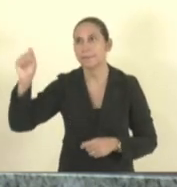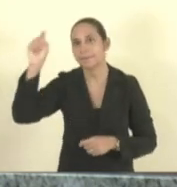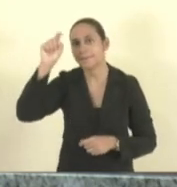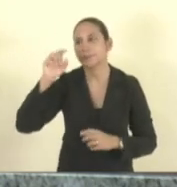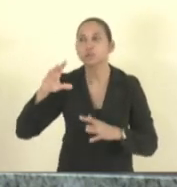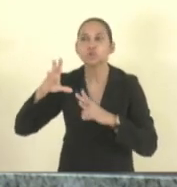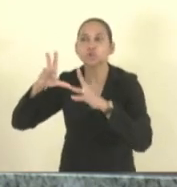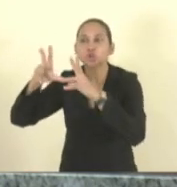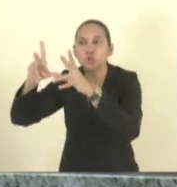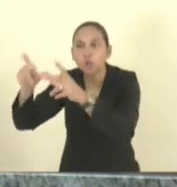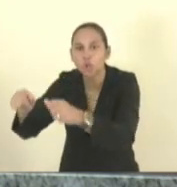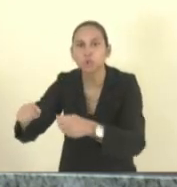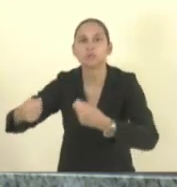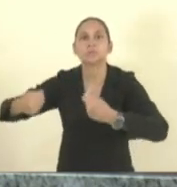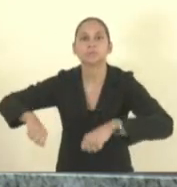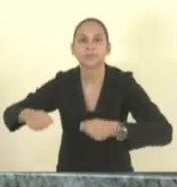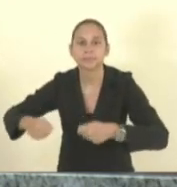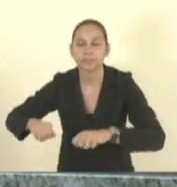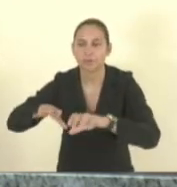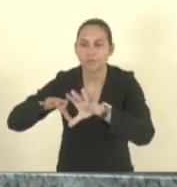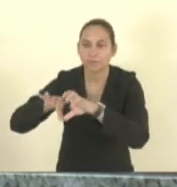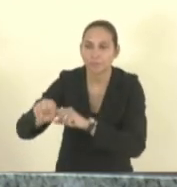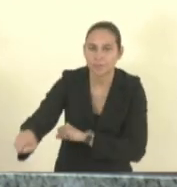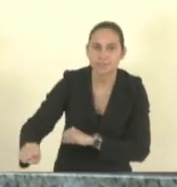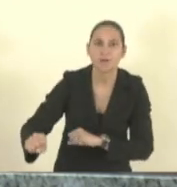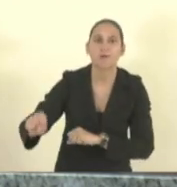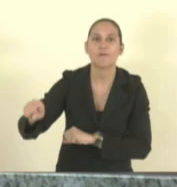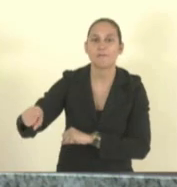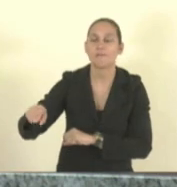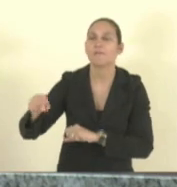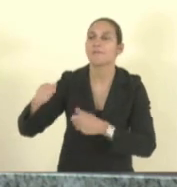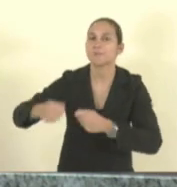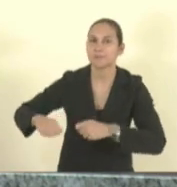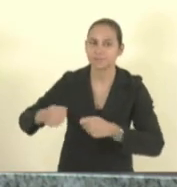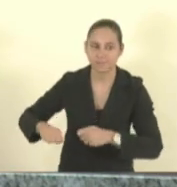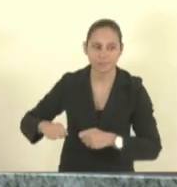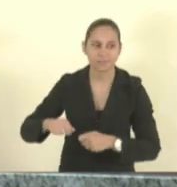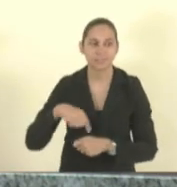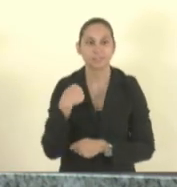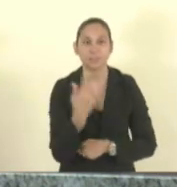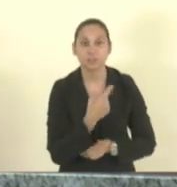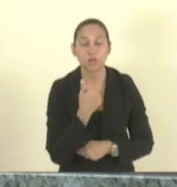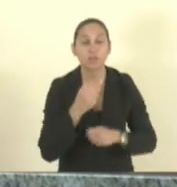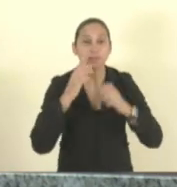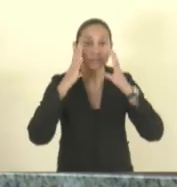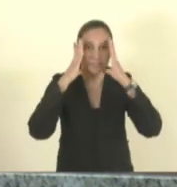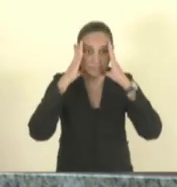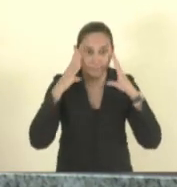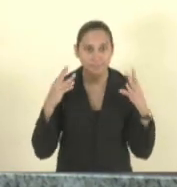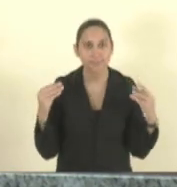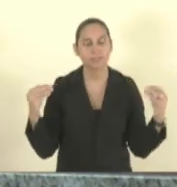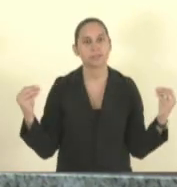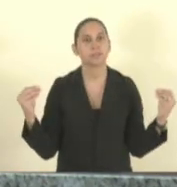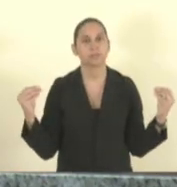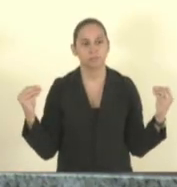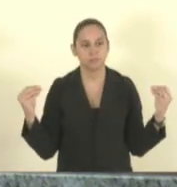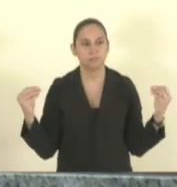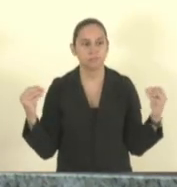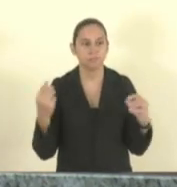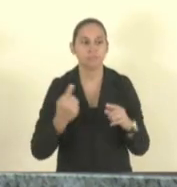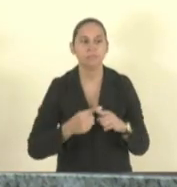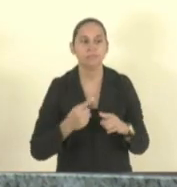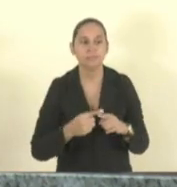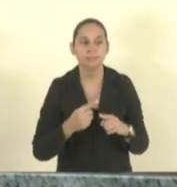dificuldade então é isso traz uma certa tranquilidade para nós né porque